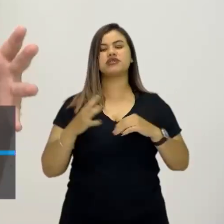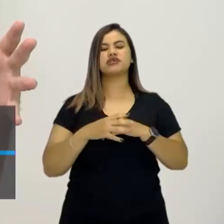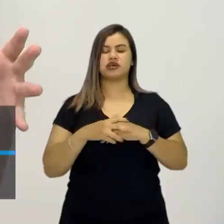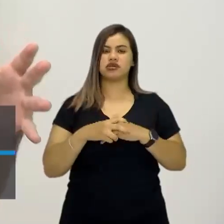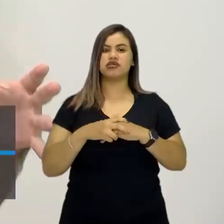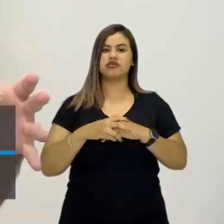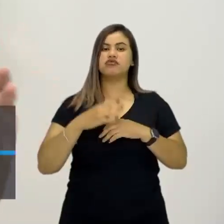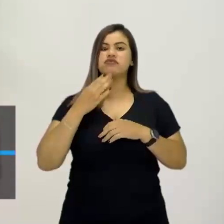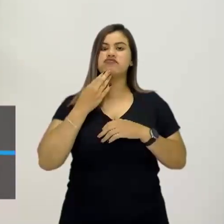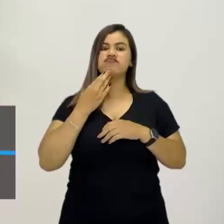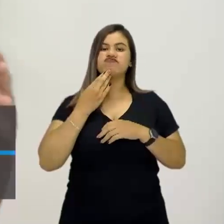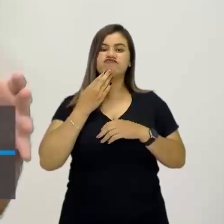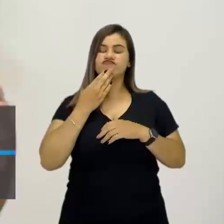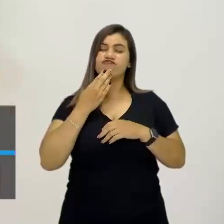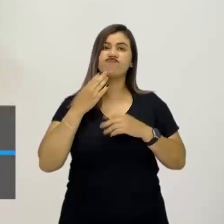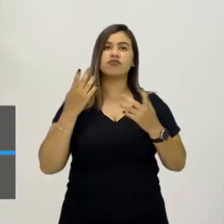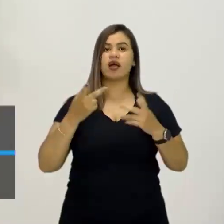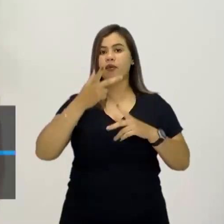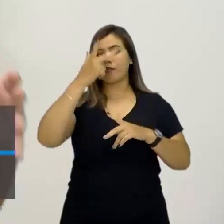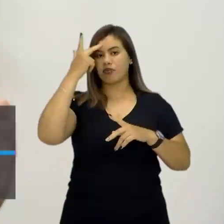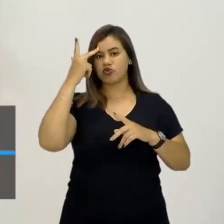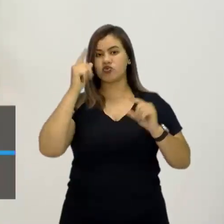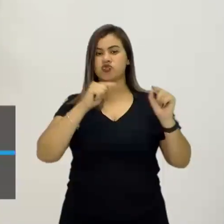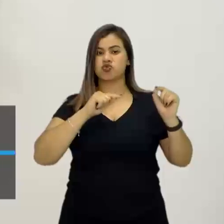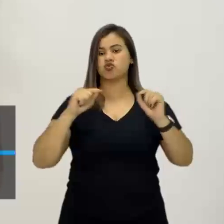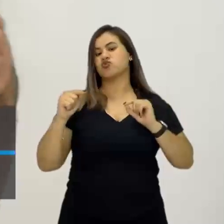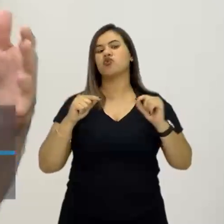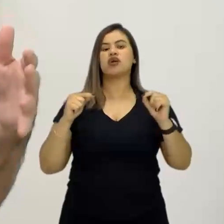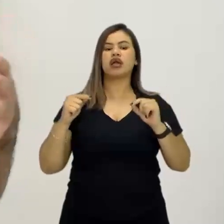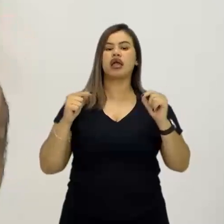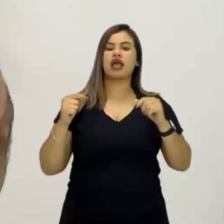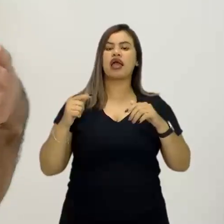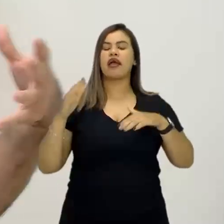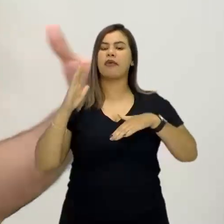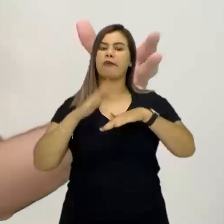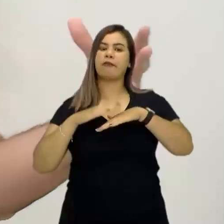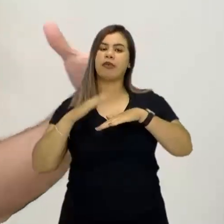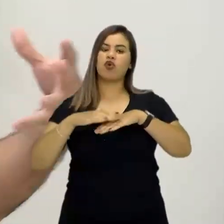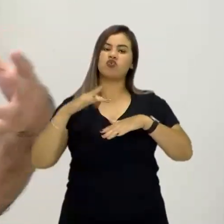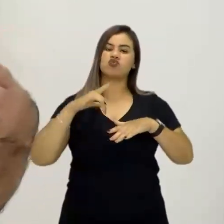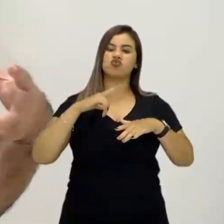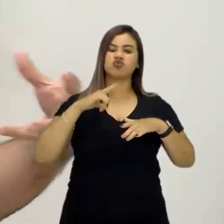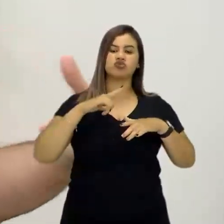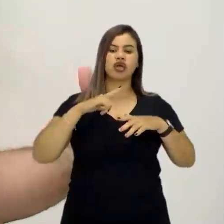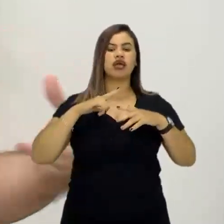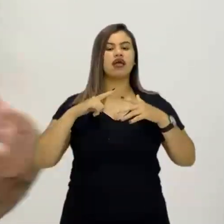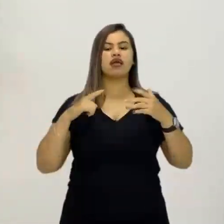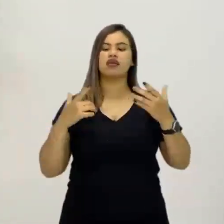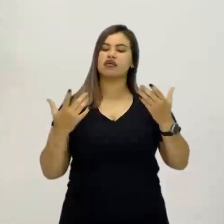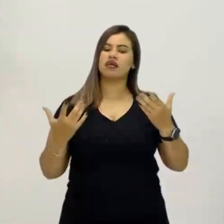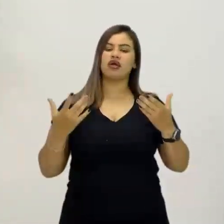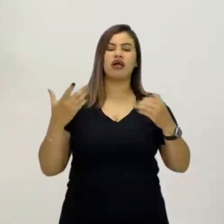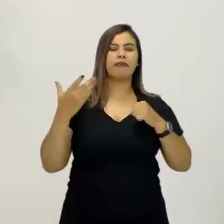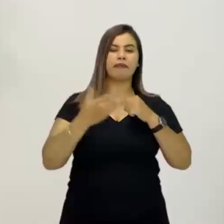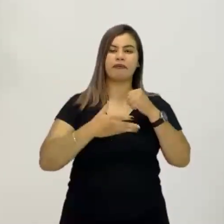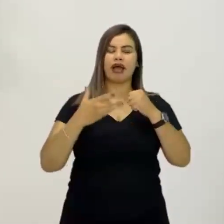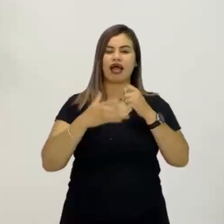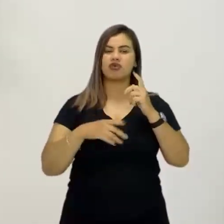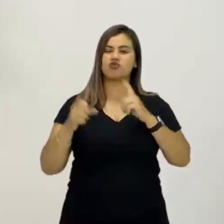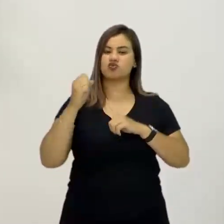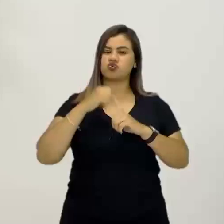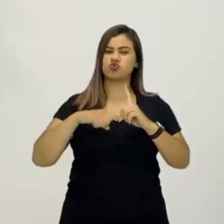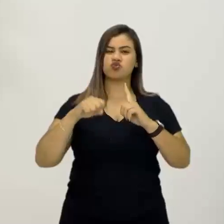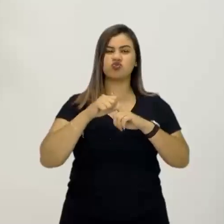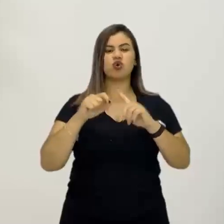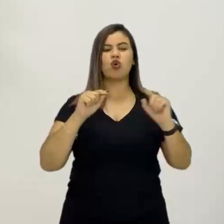que as pessoas atraem ou são repelidas umas pelas outras pelas forças que são estruturantes da sociedade. Que